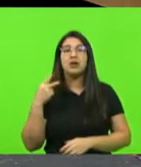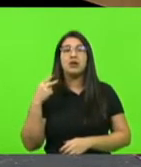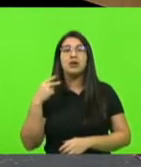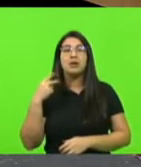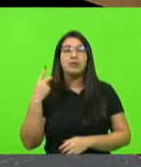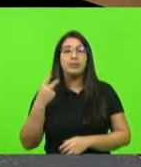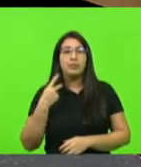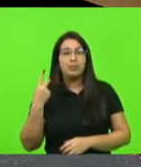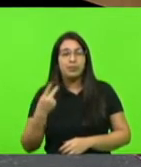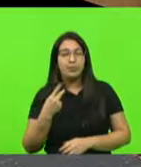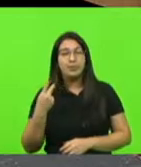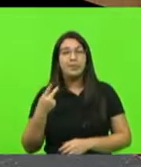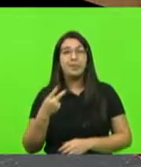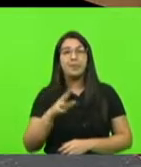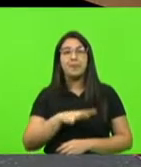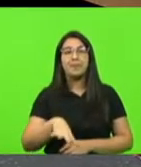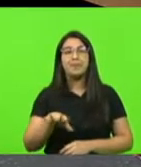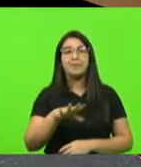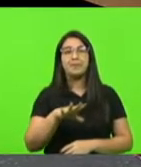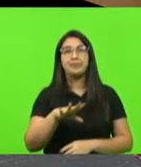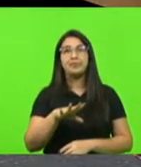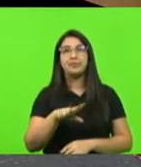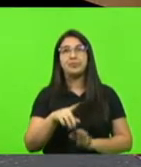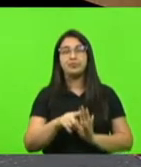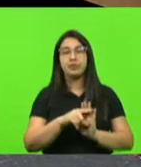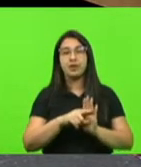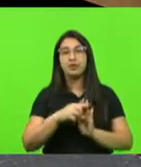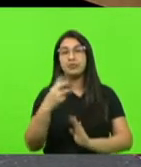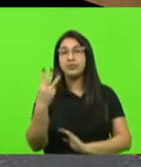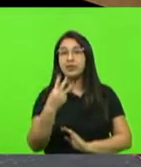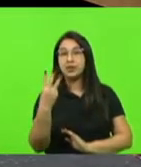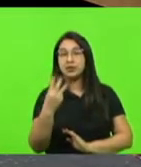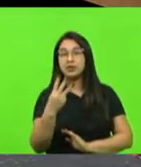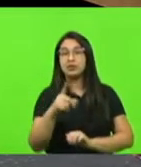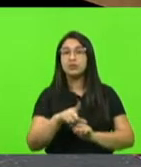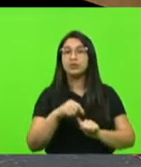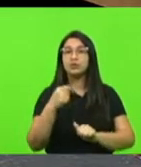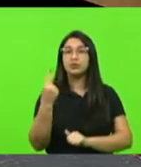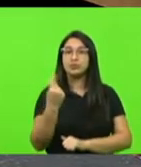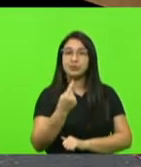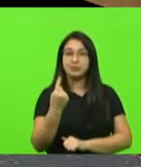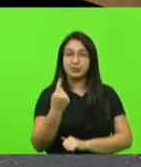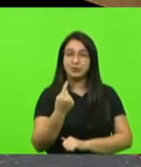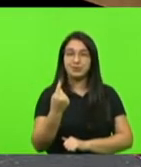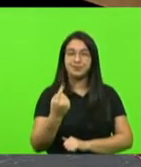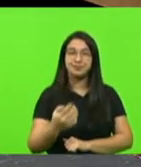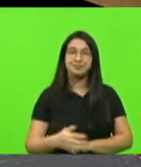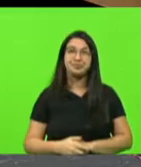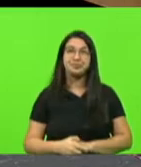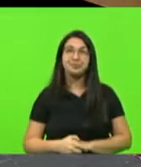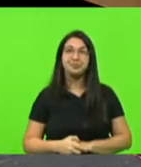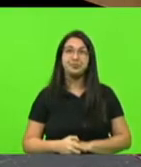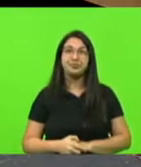do Estado, principalmente o parágrafo terceiro do artigo primeiro, que